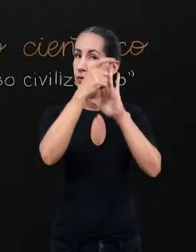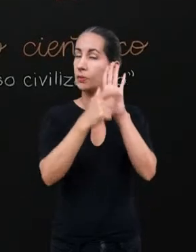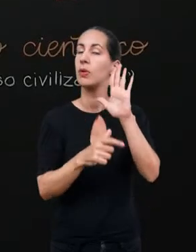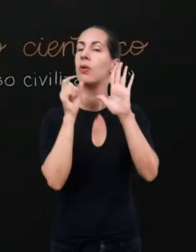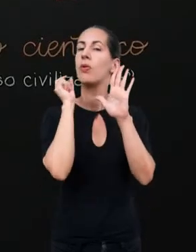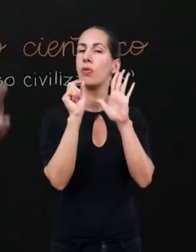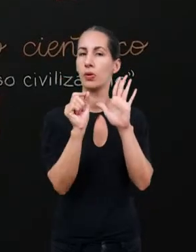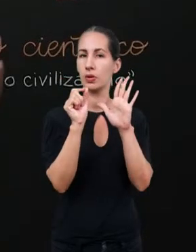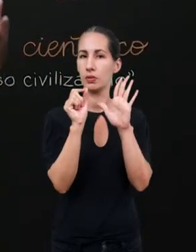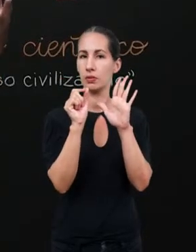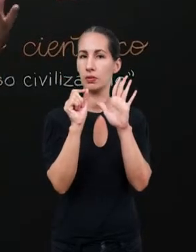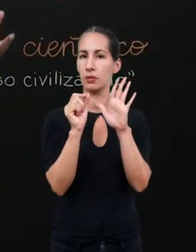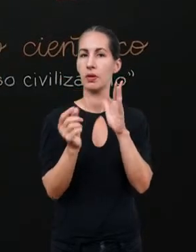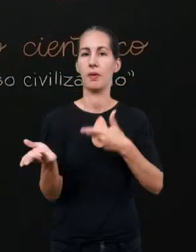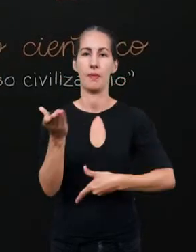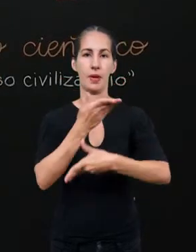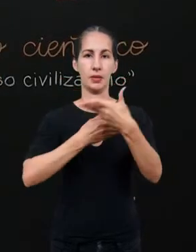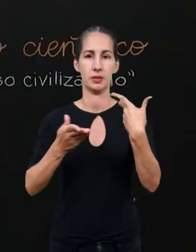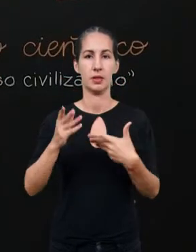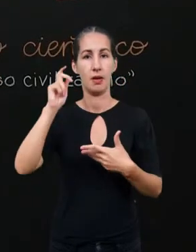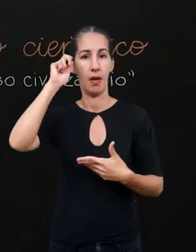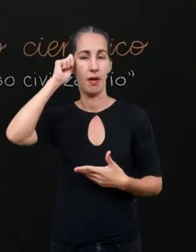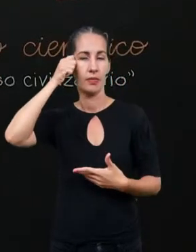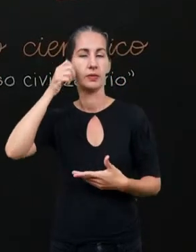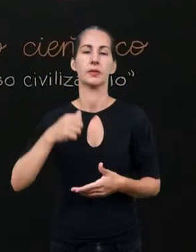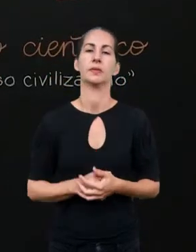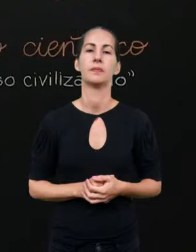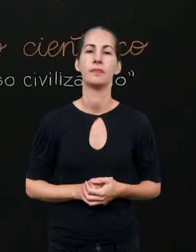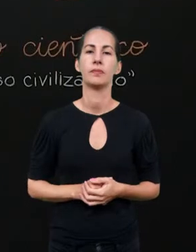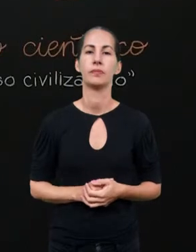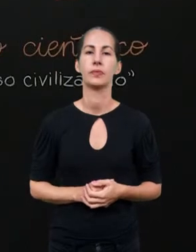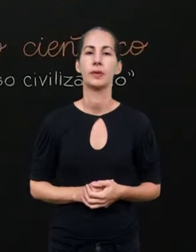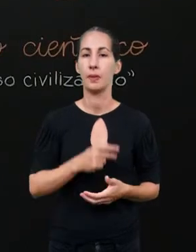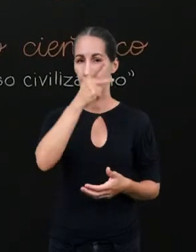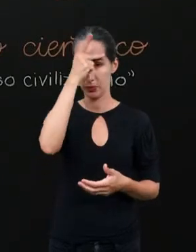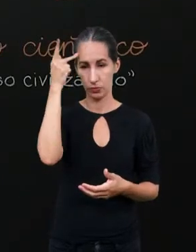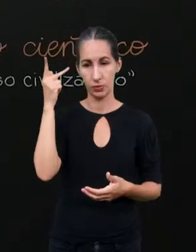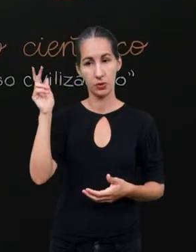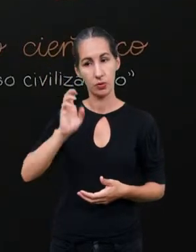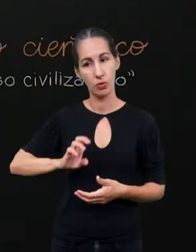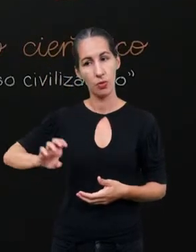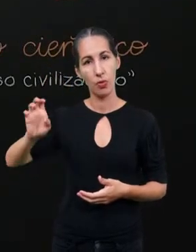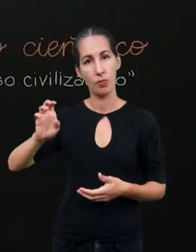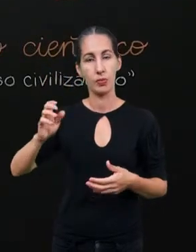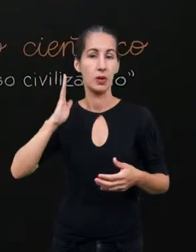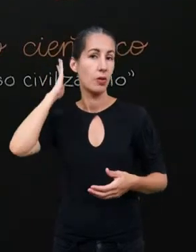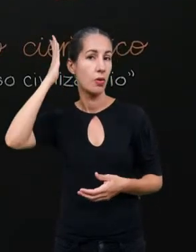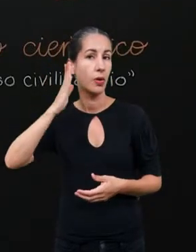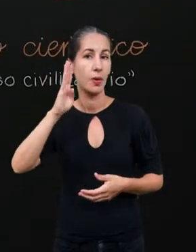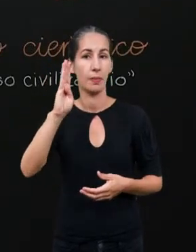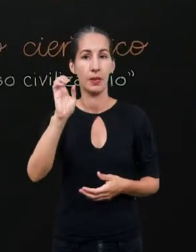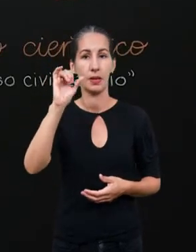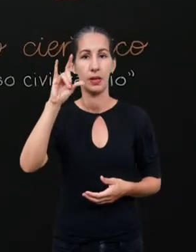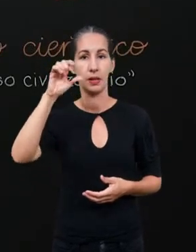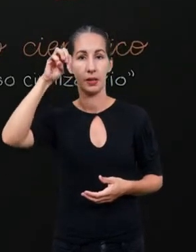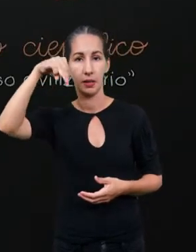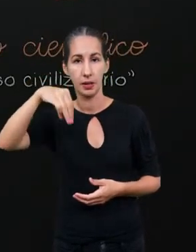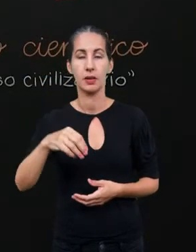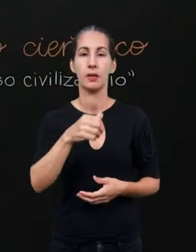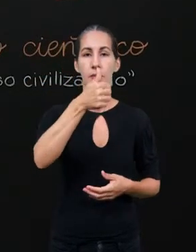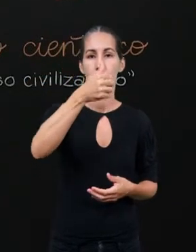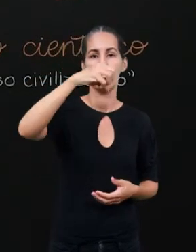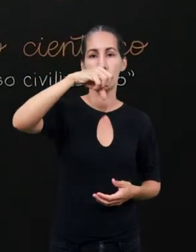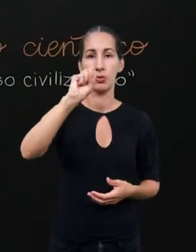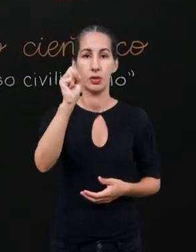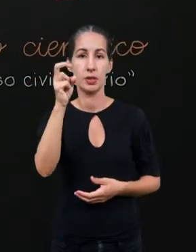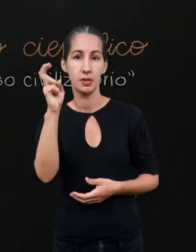disso é a partilha da África. Os europeus, na Conferência de Berlim, 1885,